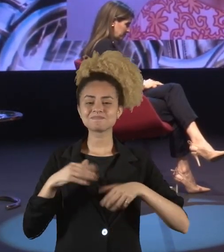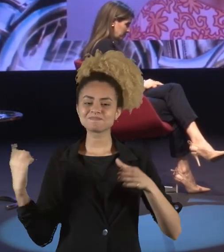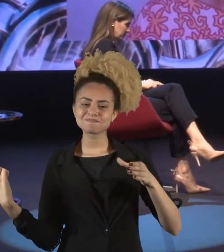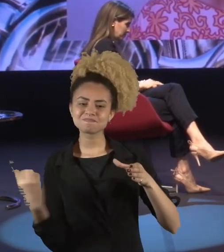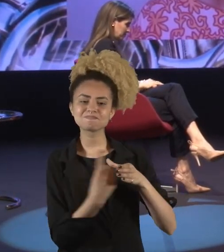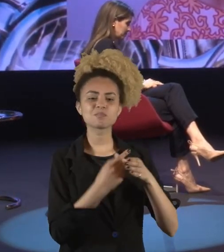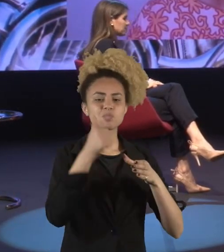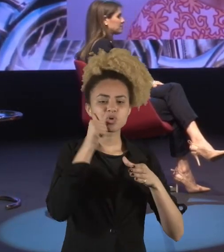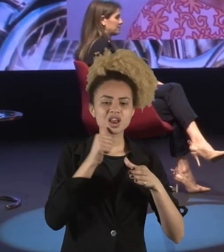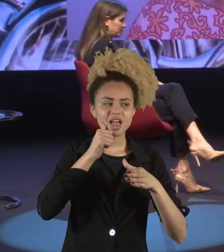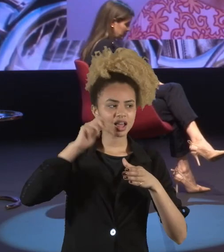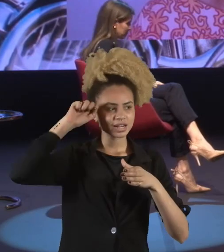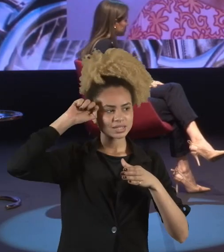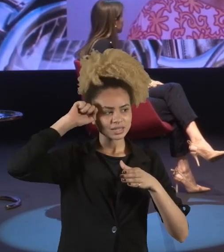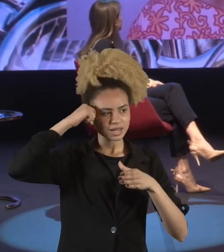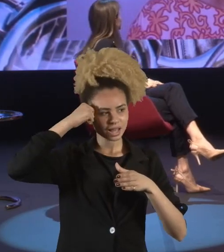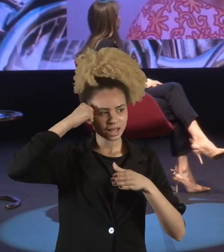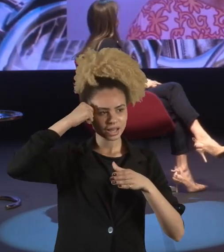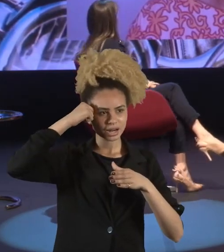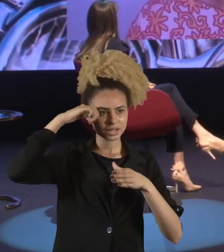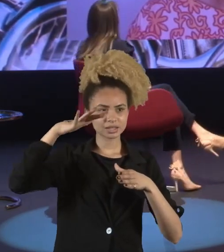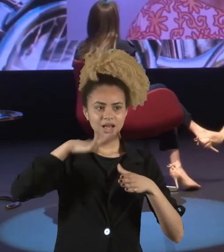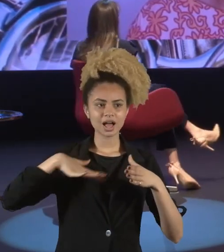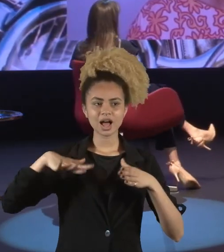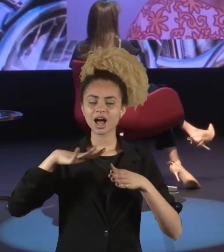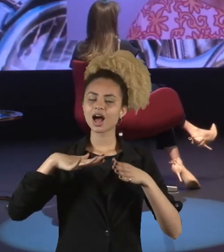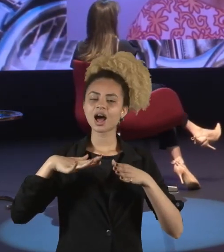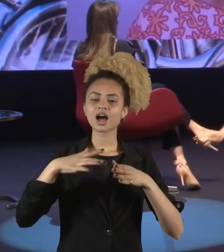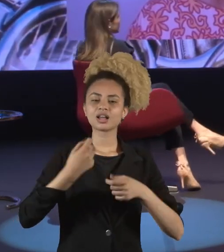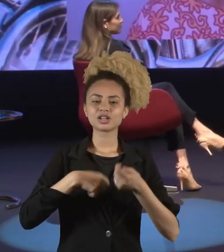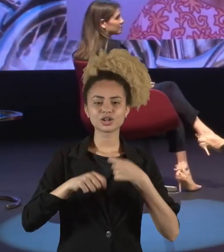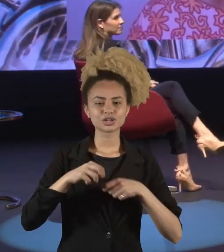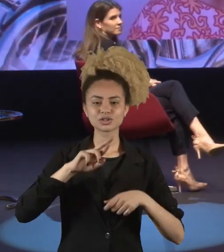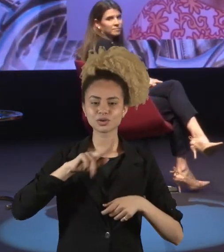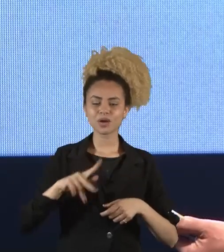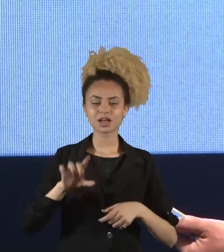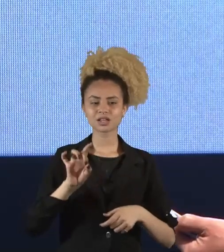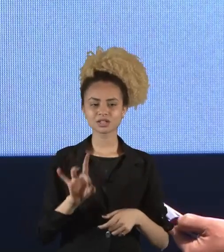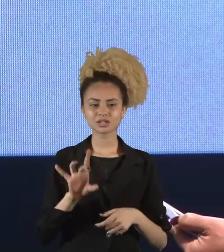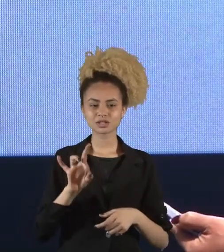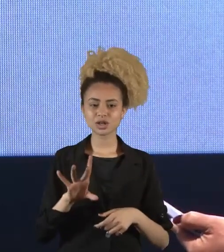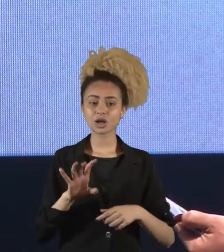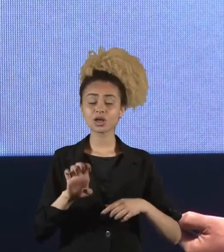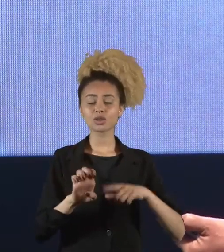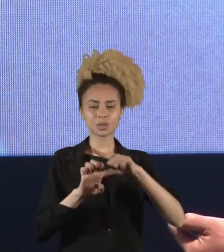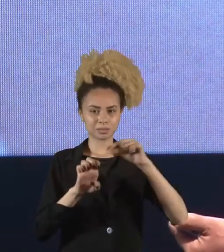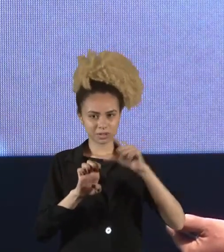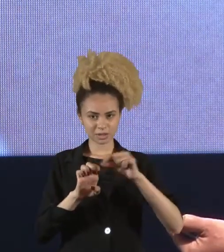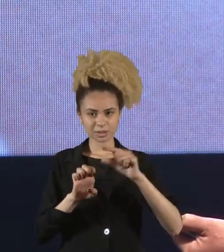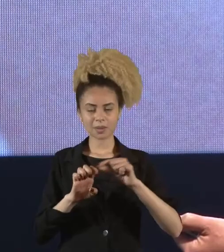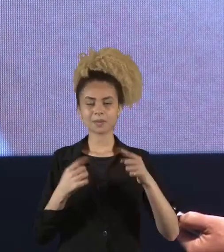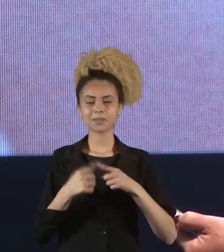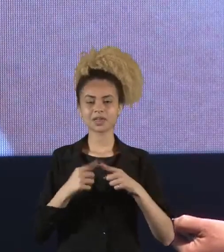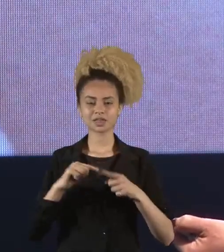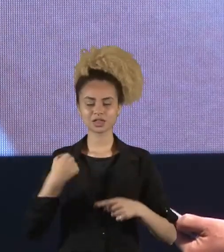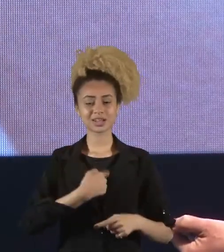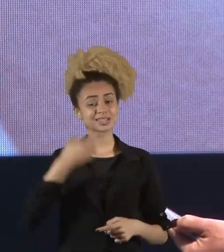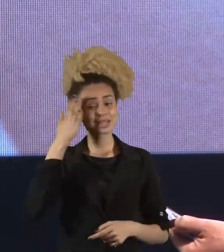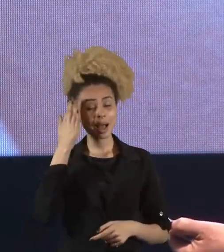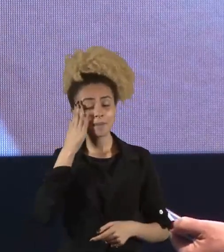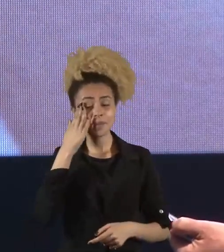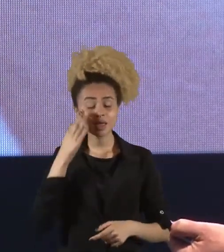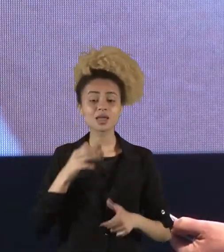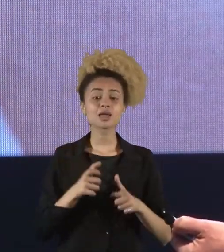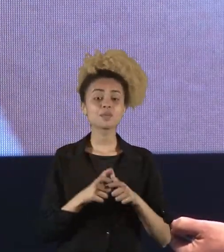negras no mundo dos negócios. E aí, não só no empreendedorismo, porque a gente sabe que muitas mulheres negras vão empreender